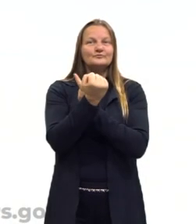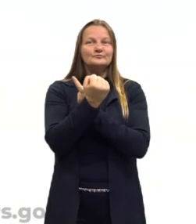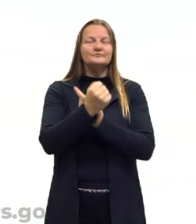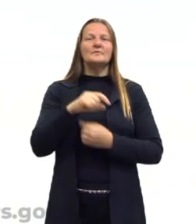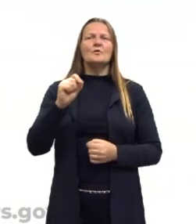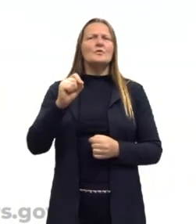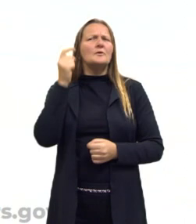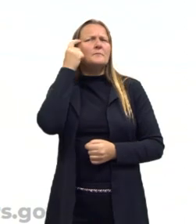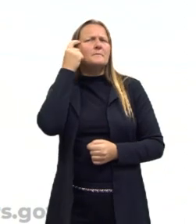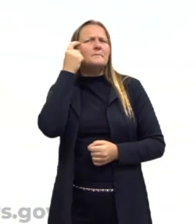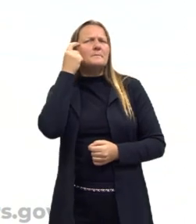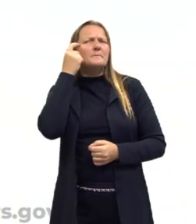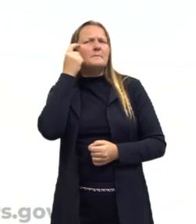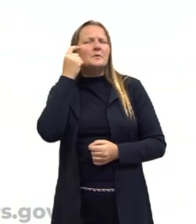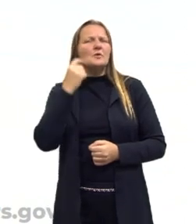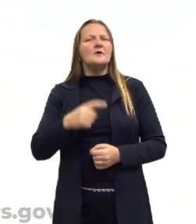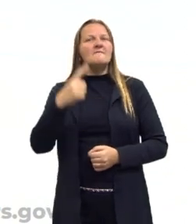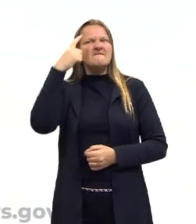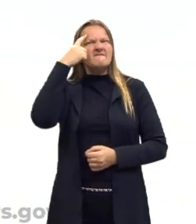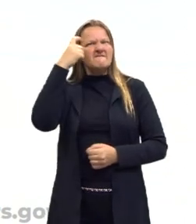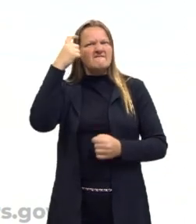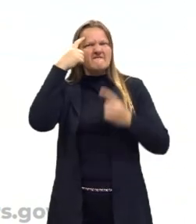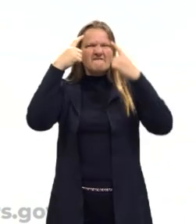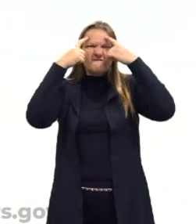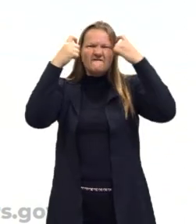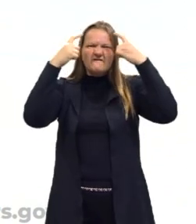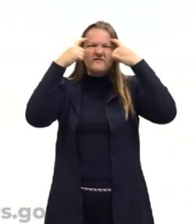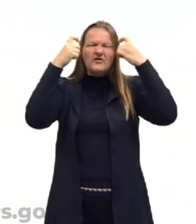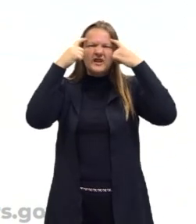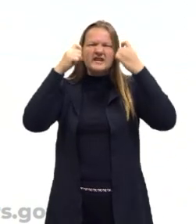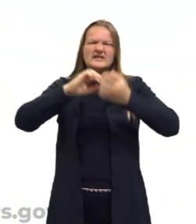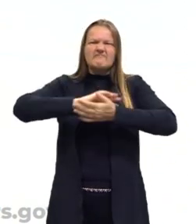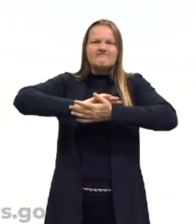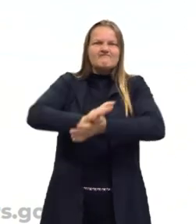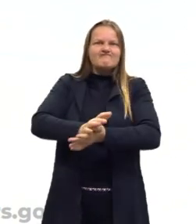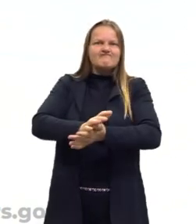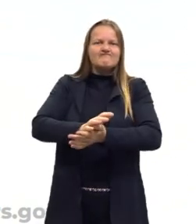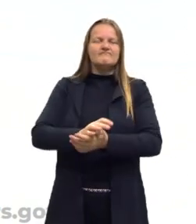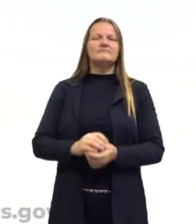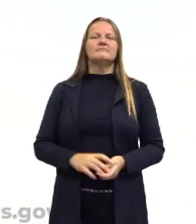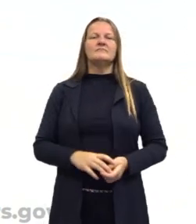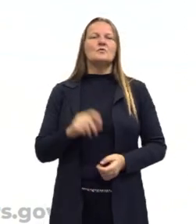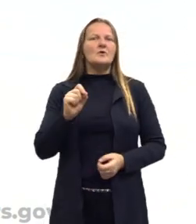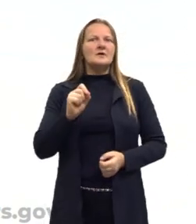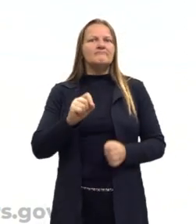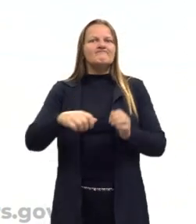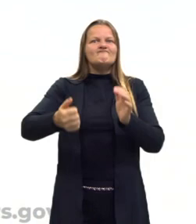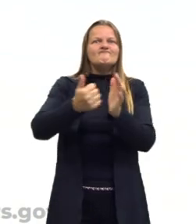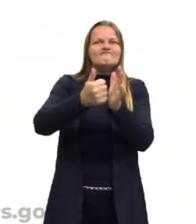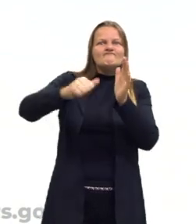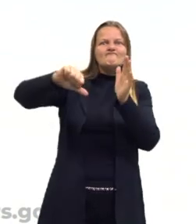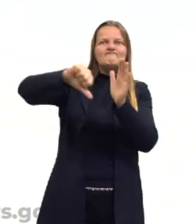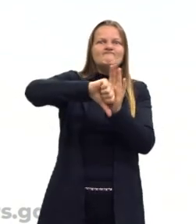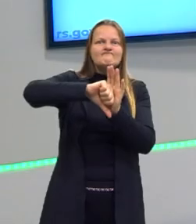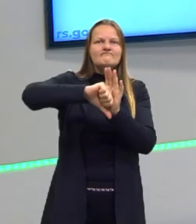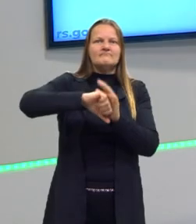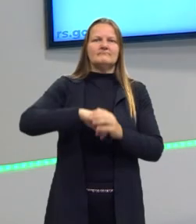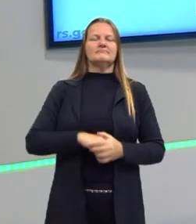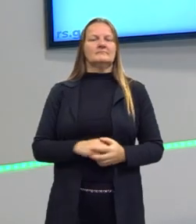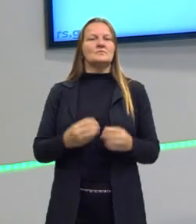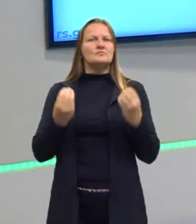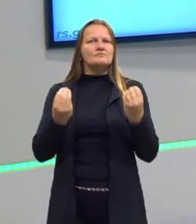Sociologia, Reflexões sobre Violência e Criminalidade. Pois é, né? Um tema bem importante para nós discutir